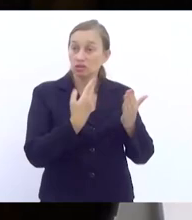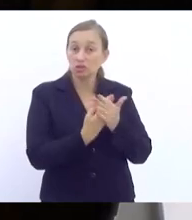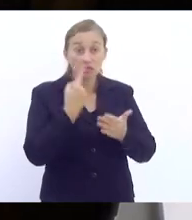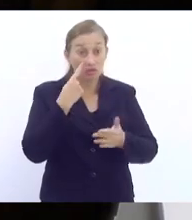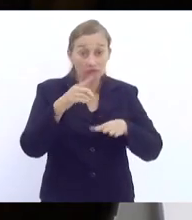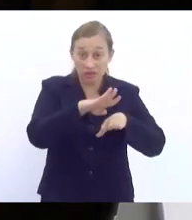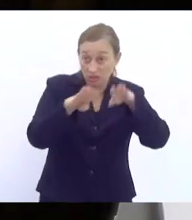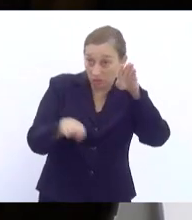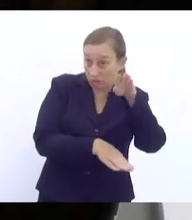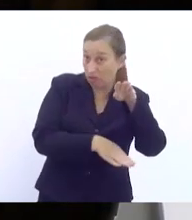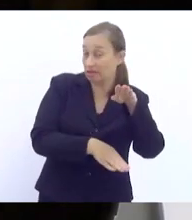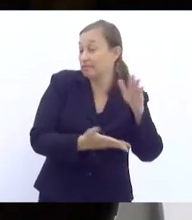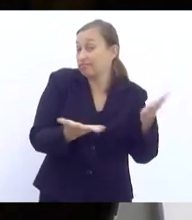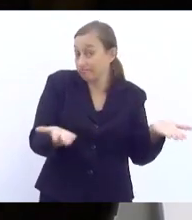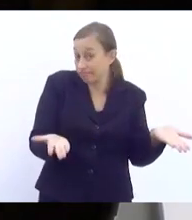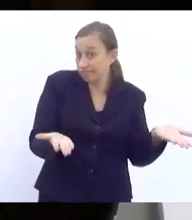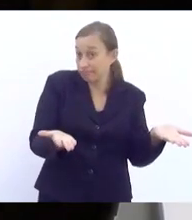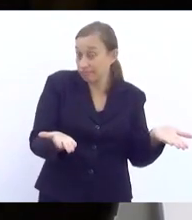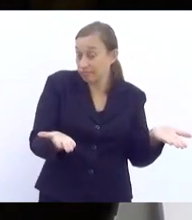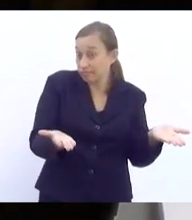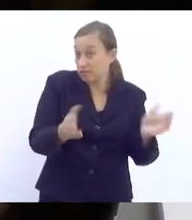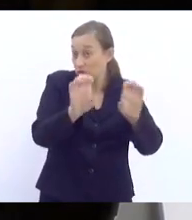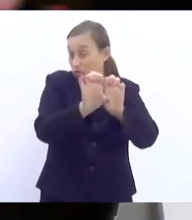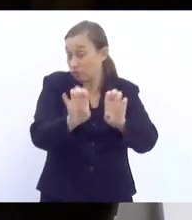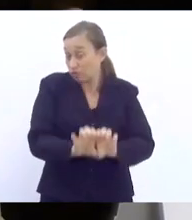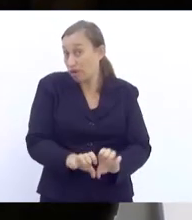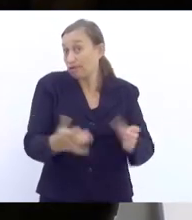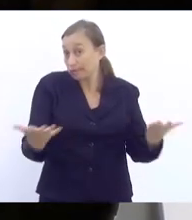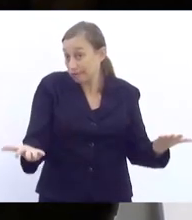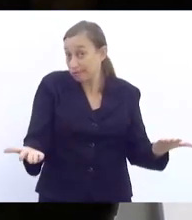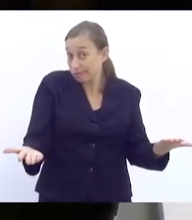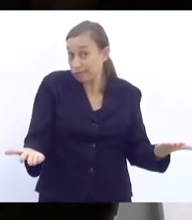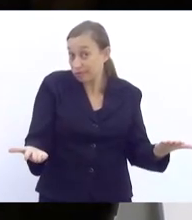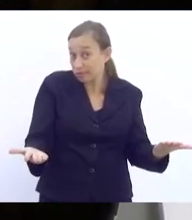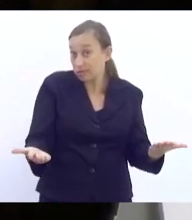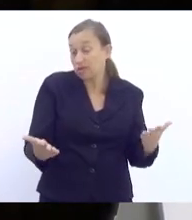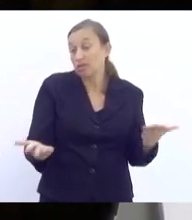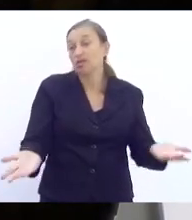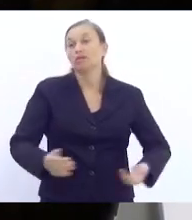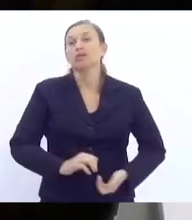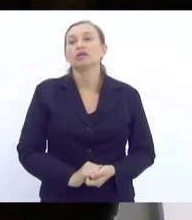de estrutura de escola.